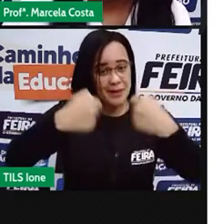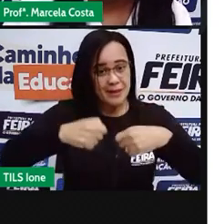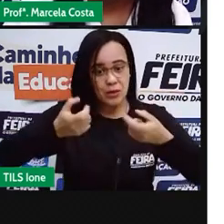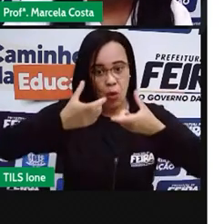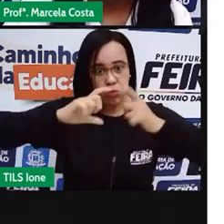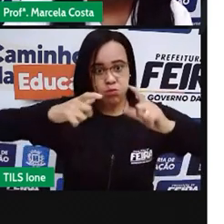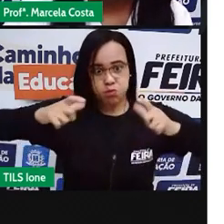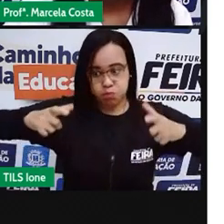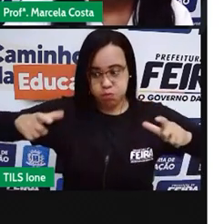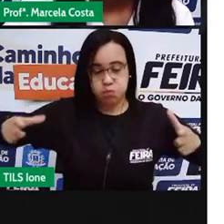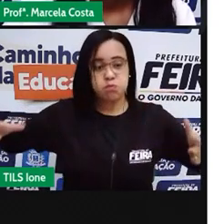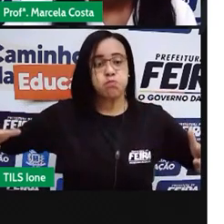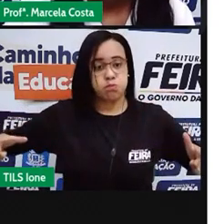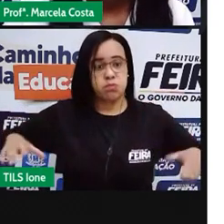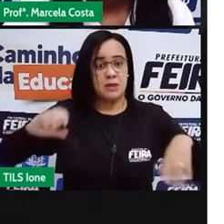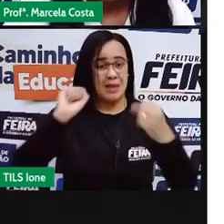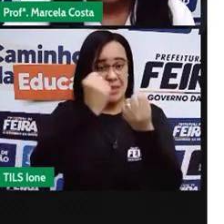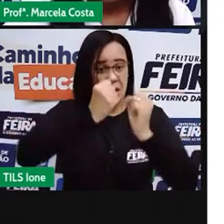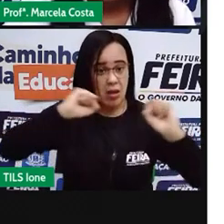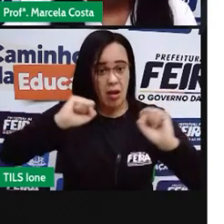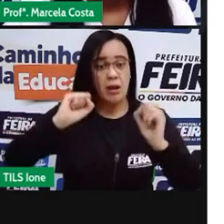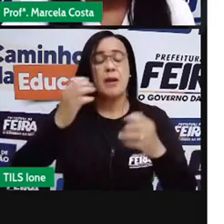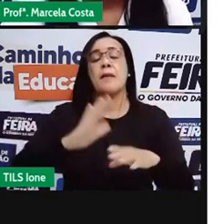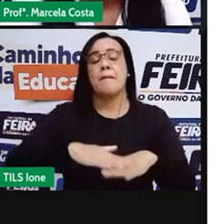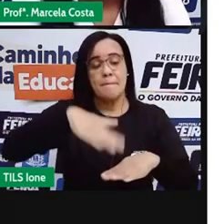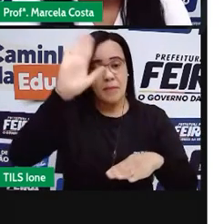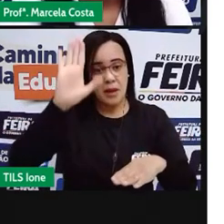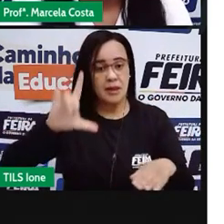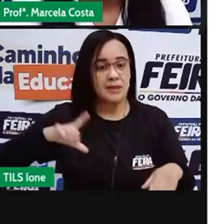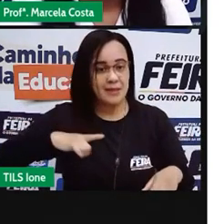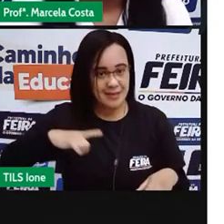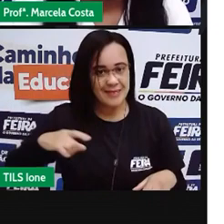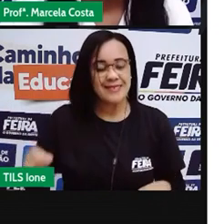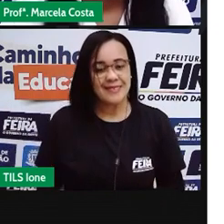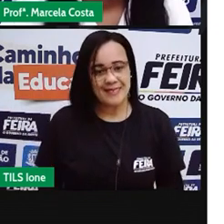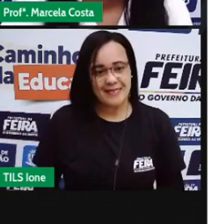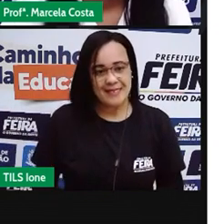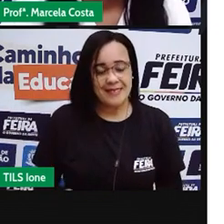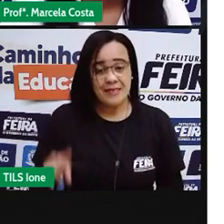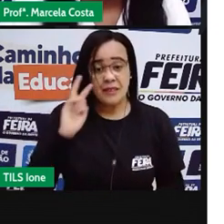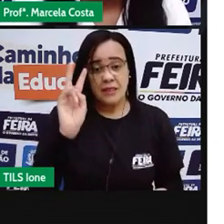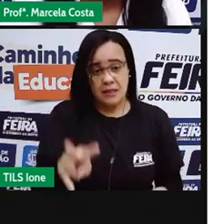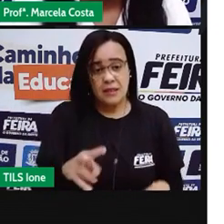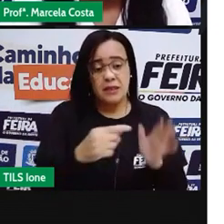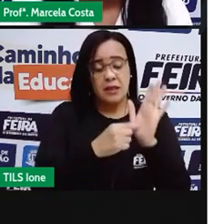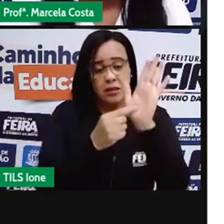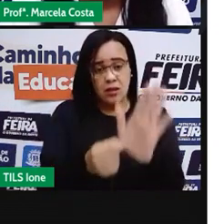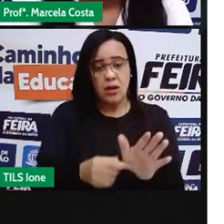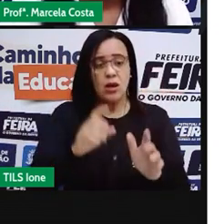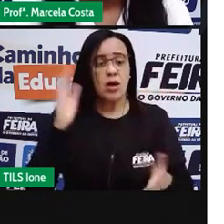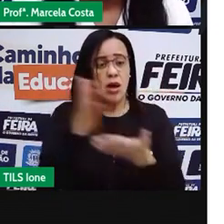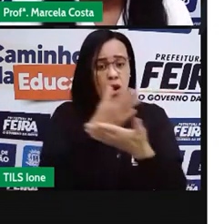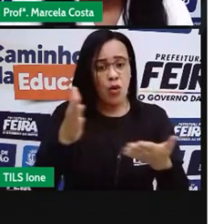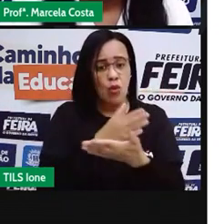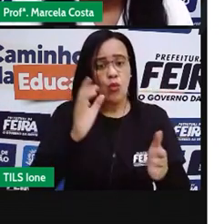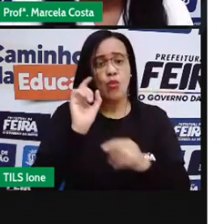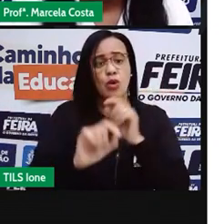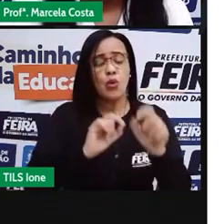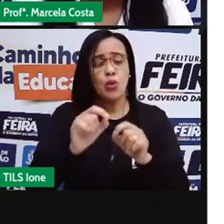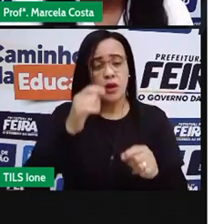antigas. Nesse contato, destacado aqui, de